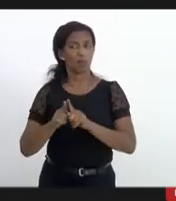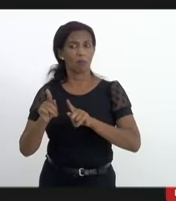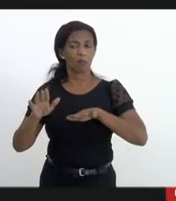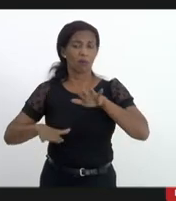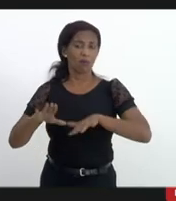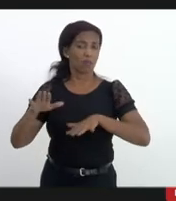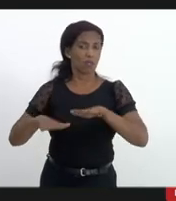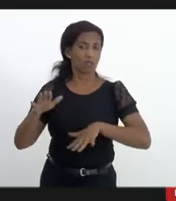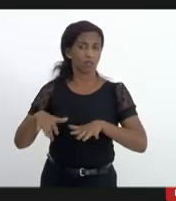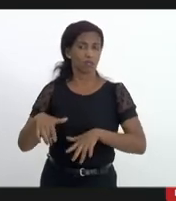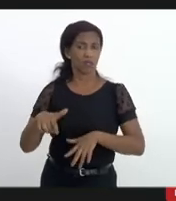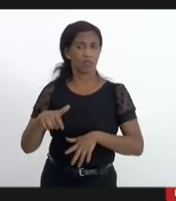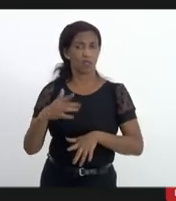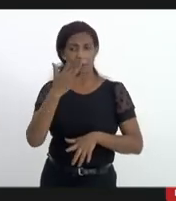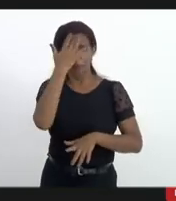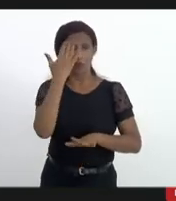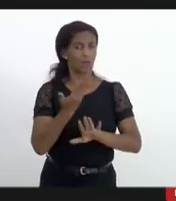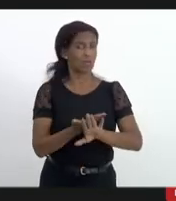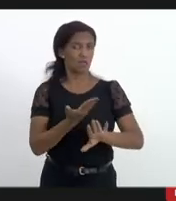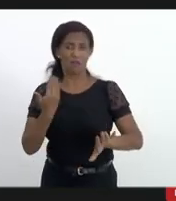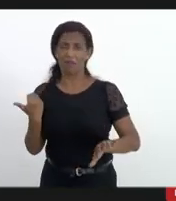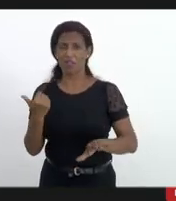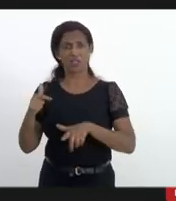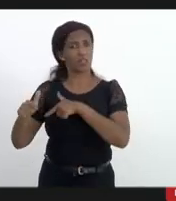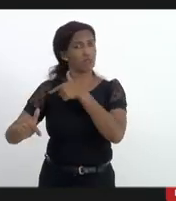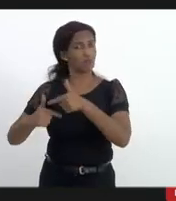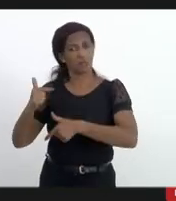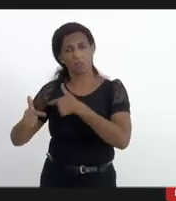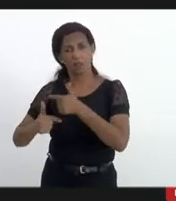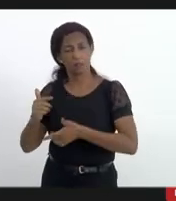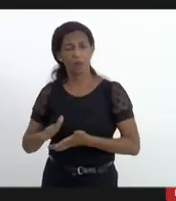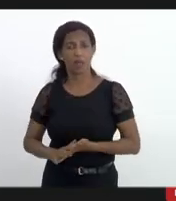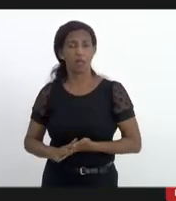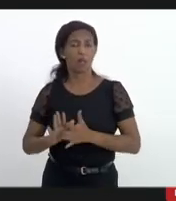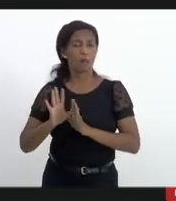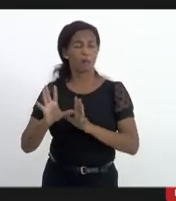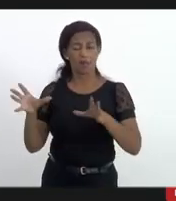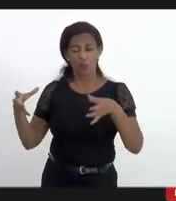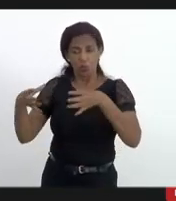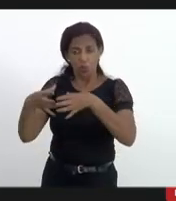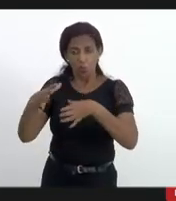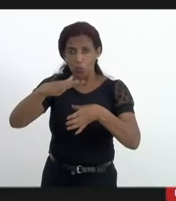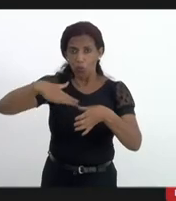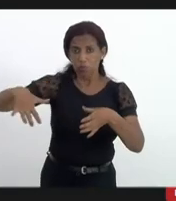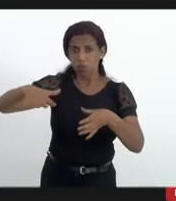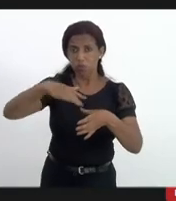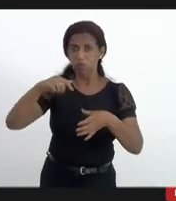o cara quer se afastar do serviço mas a maioria que está ali